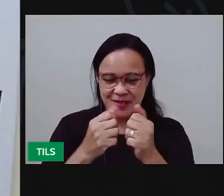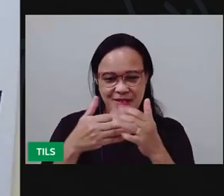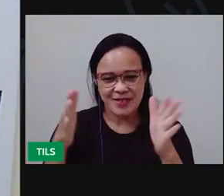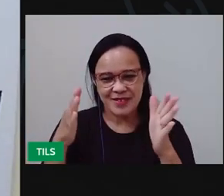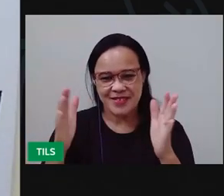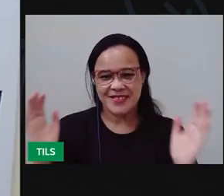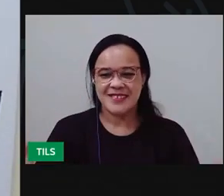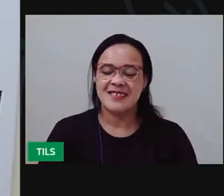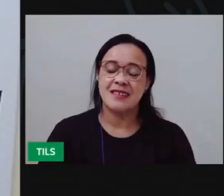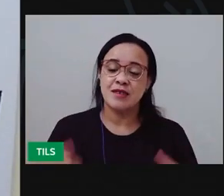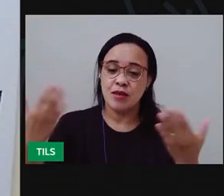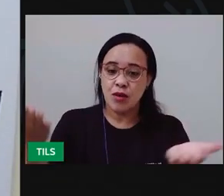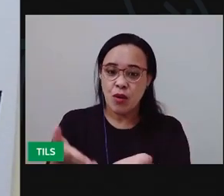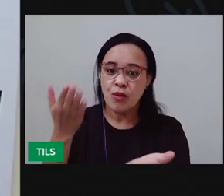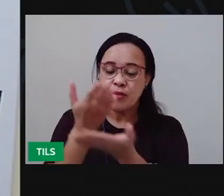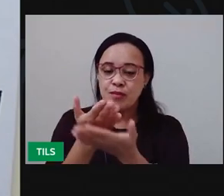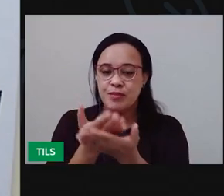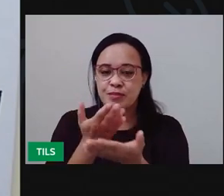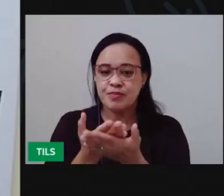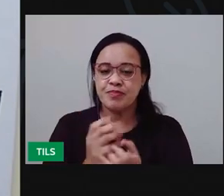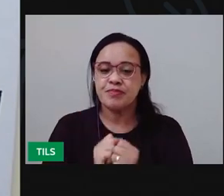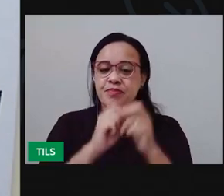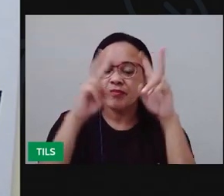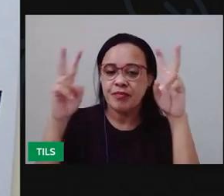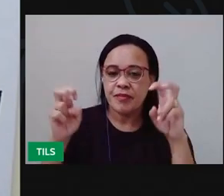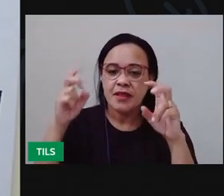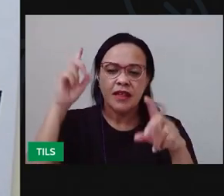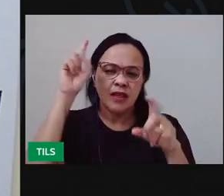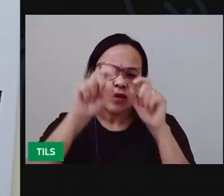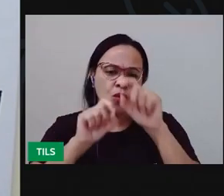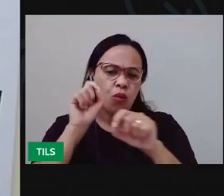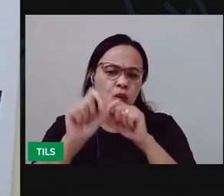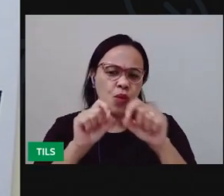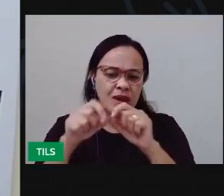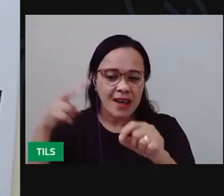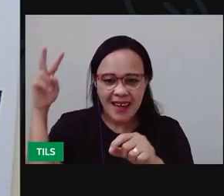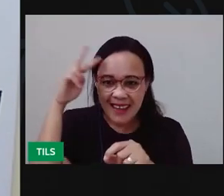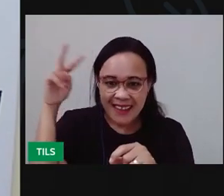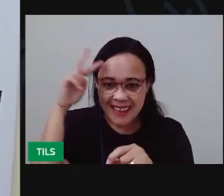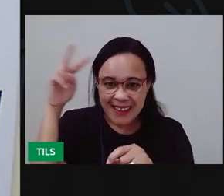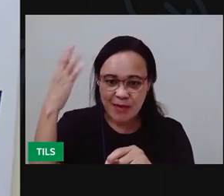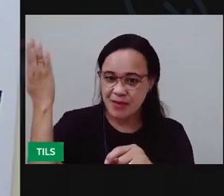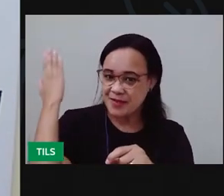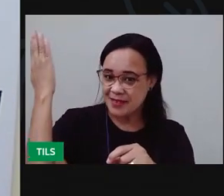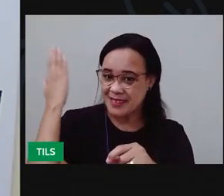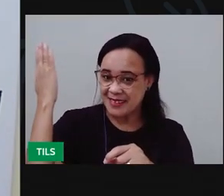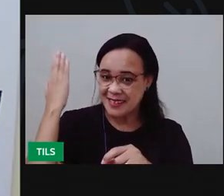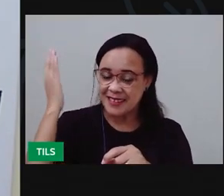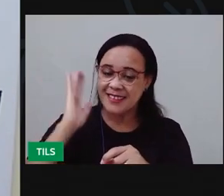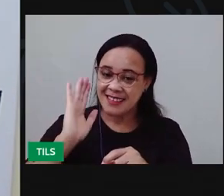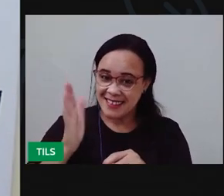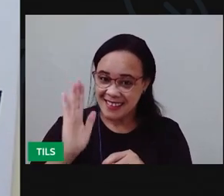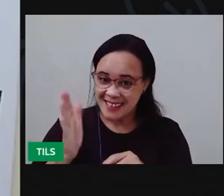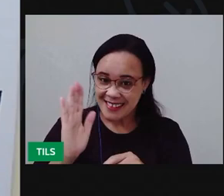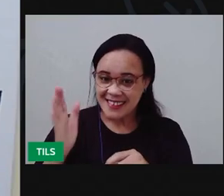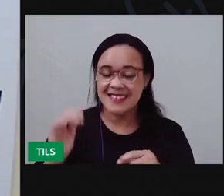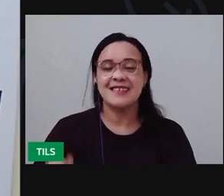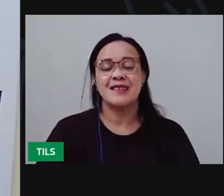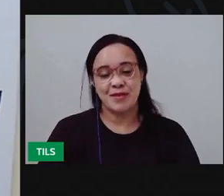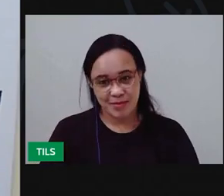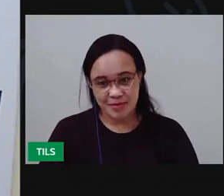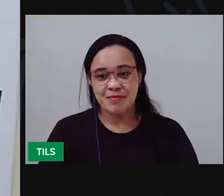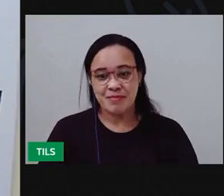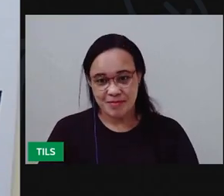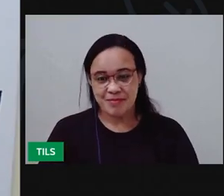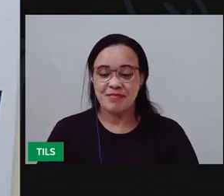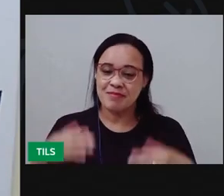Nessa aula de hoje, crianças, a gente vai retomar o assunto que a gente já vem trabalhando nas outras aulas. Vamos